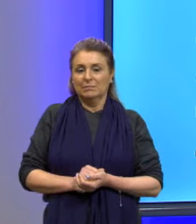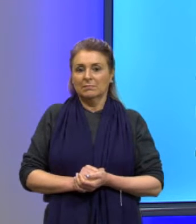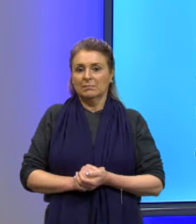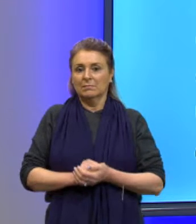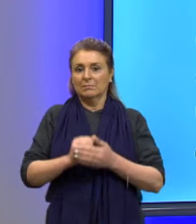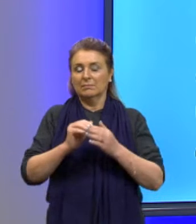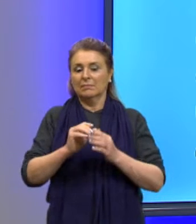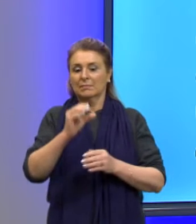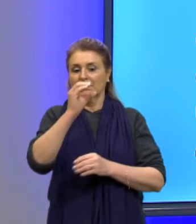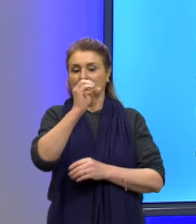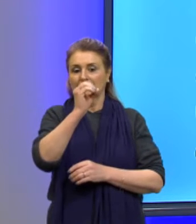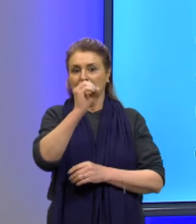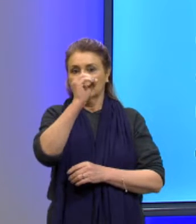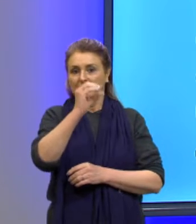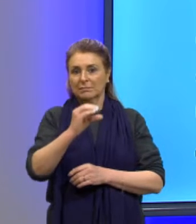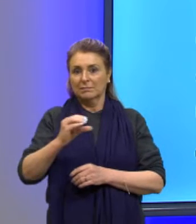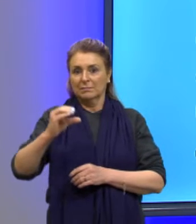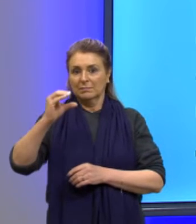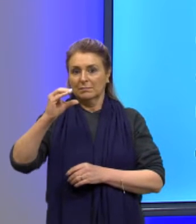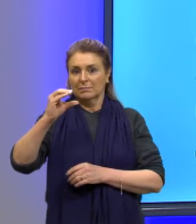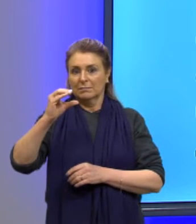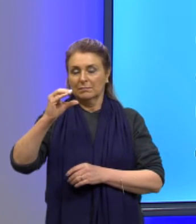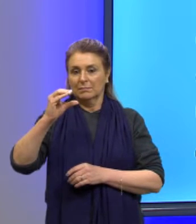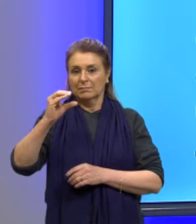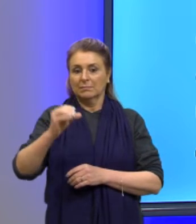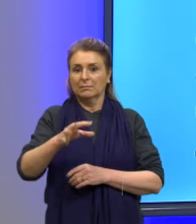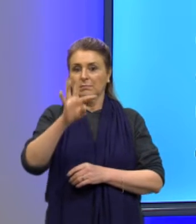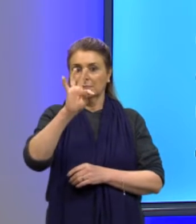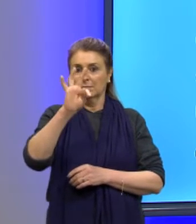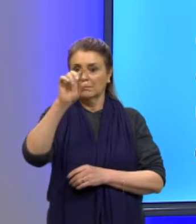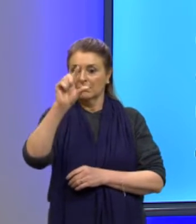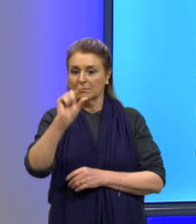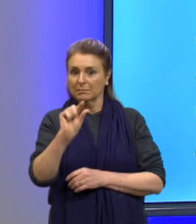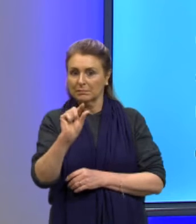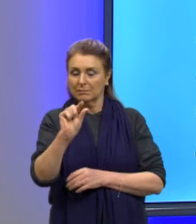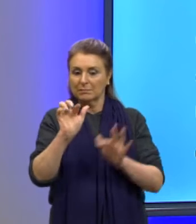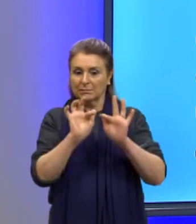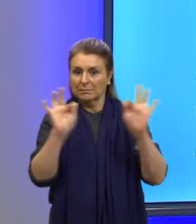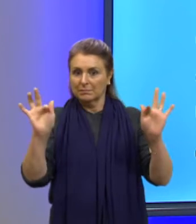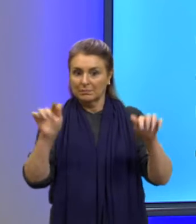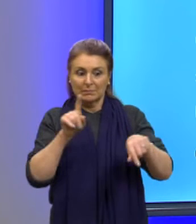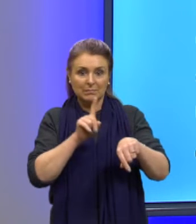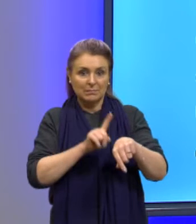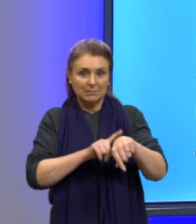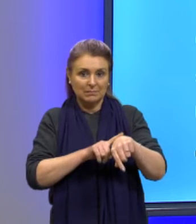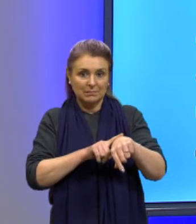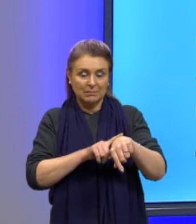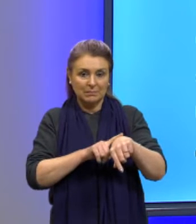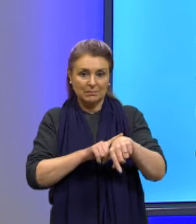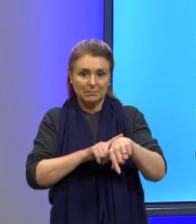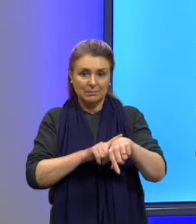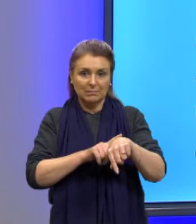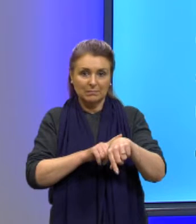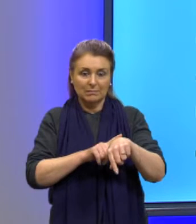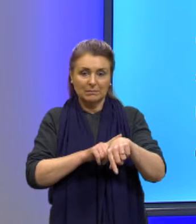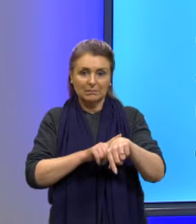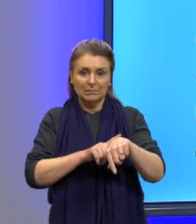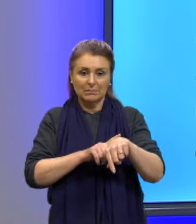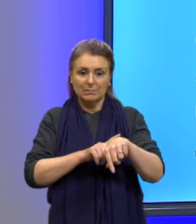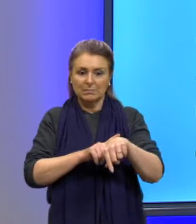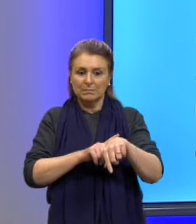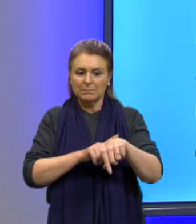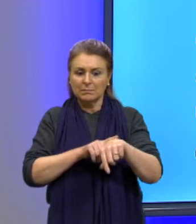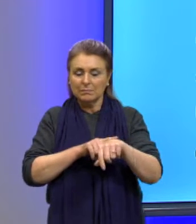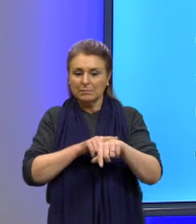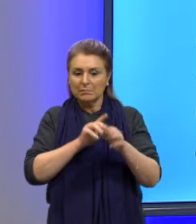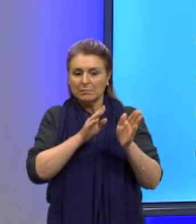Celsius, o T minúsculo que aparece nas funções aqui é o tempo, certo? E, decorrido esse